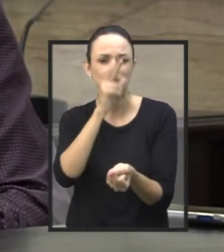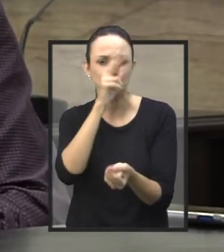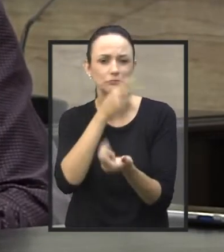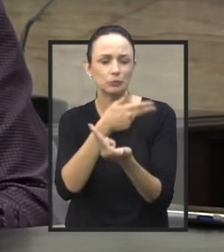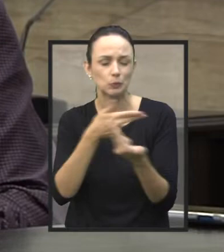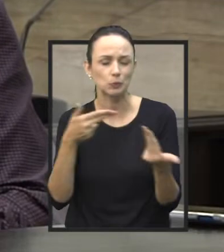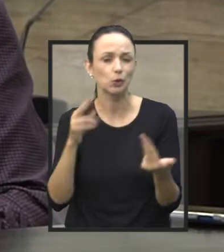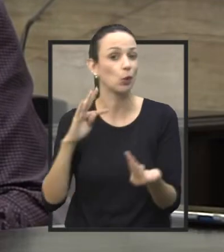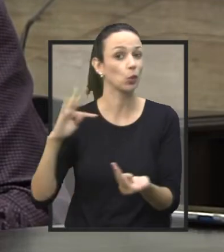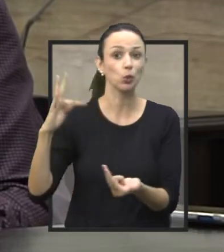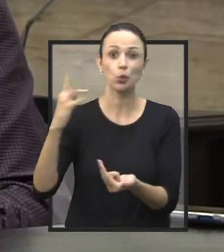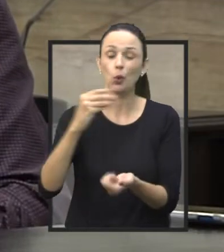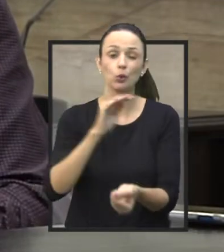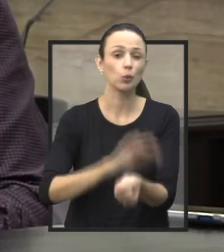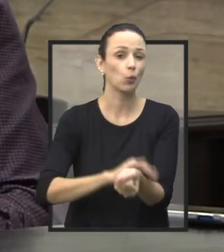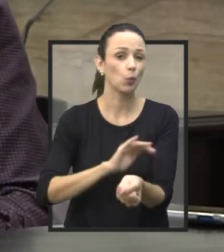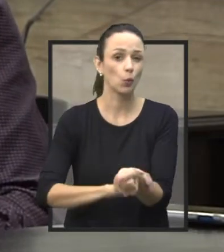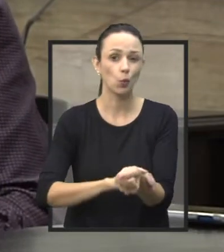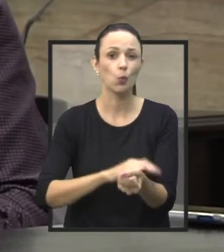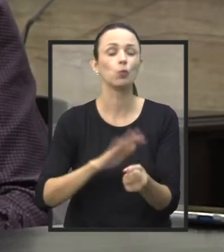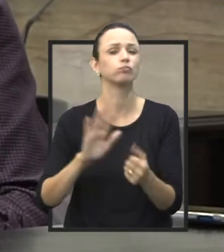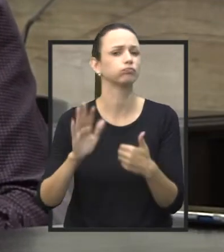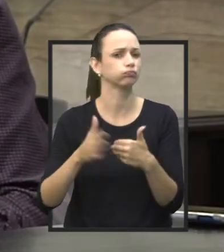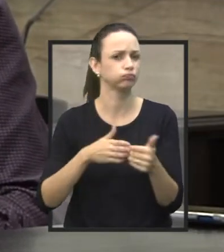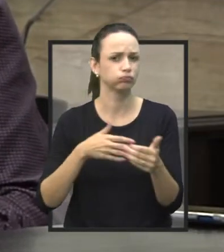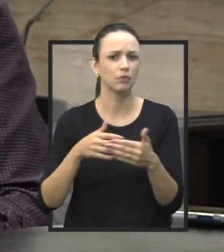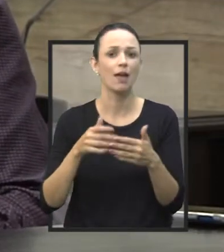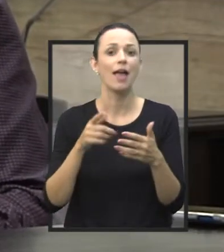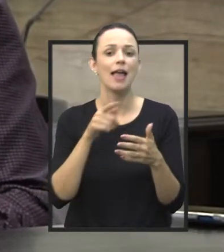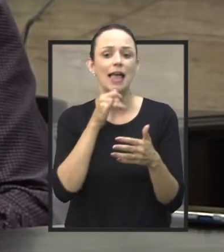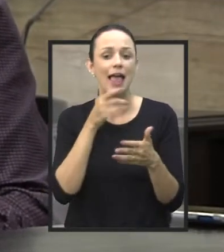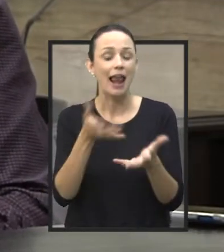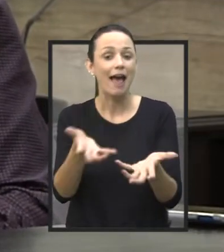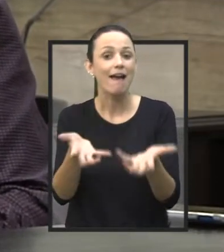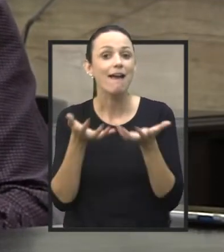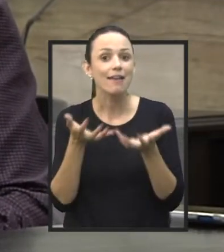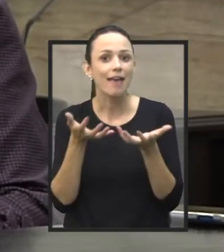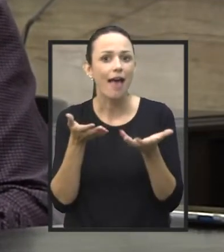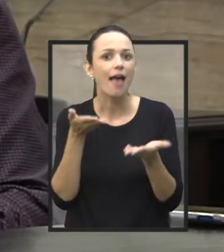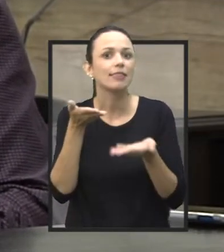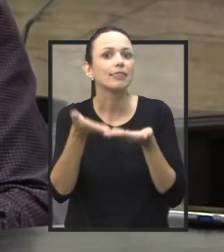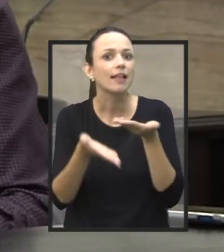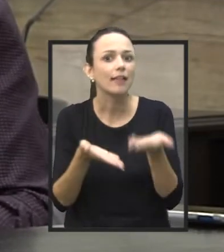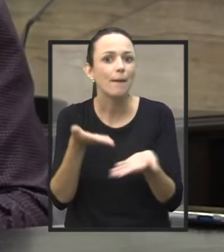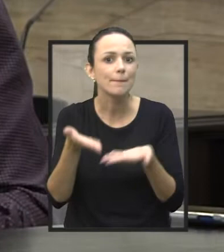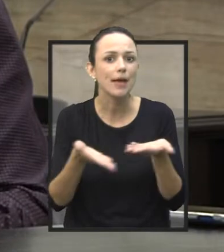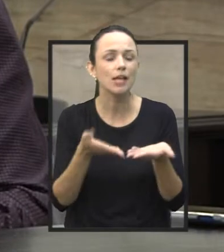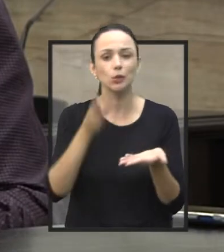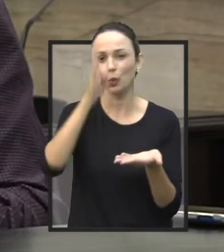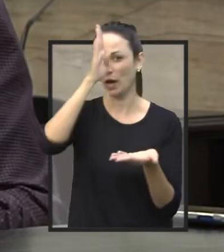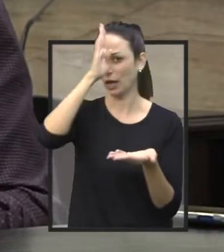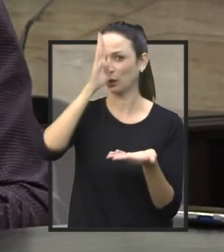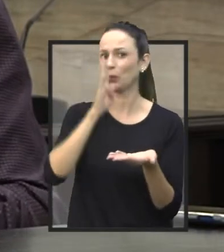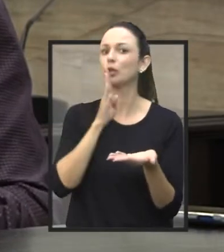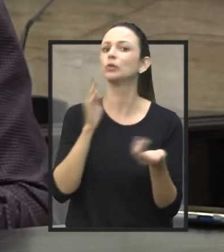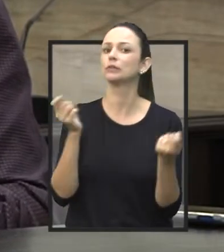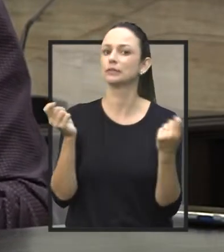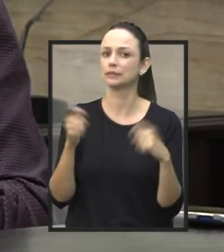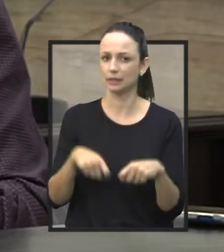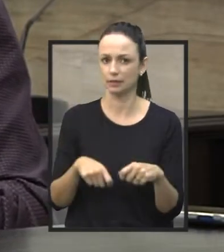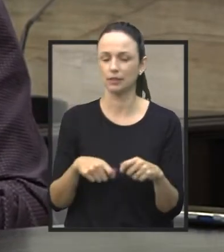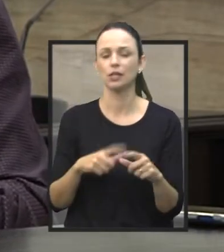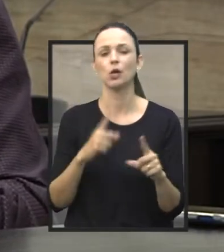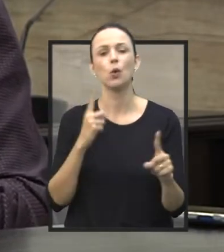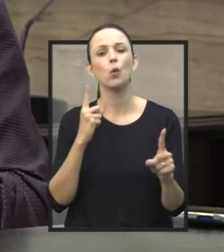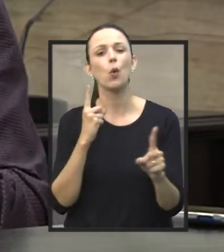todo dependente químico que quiser um tratamento, o tratamento gratuito, a opção de encontrar